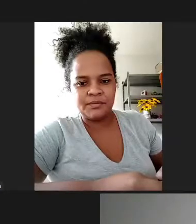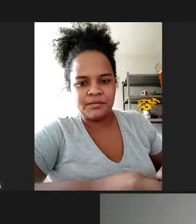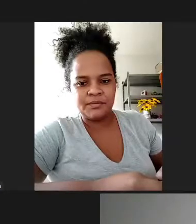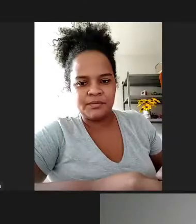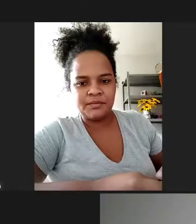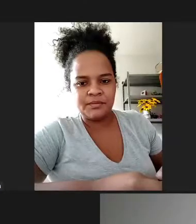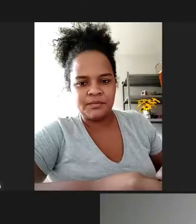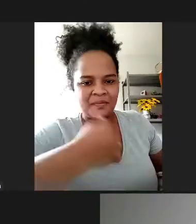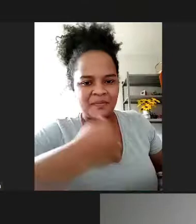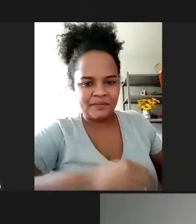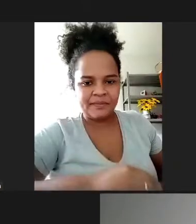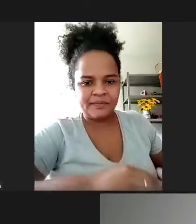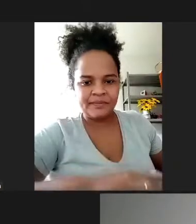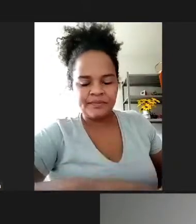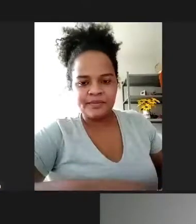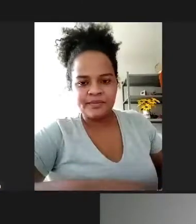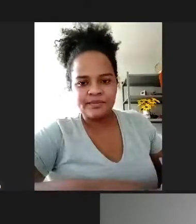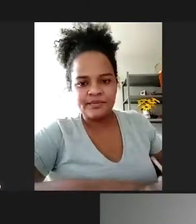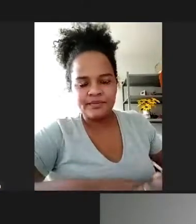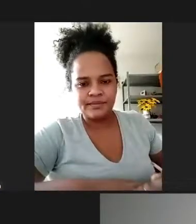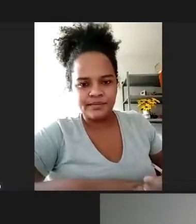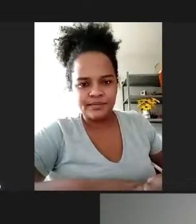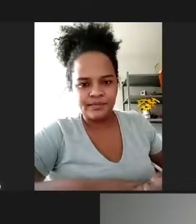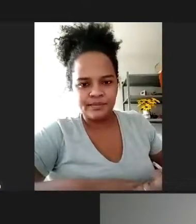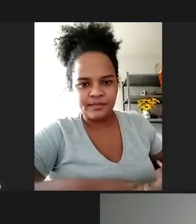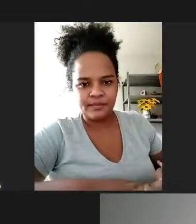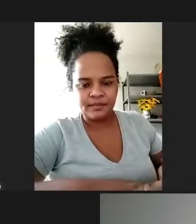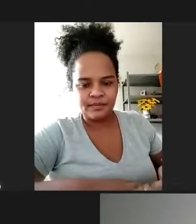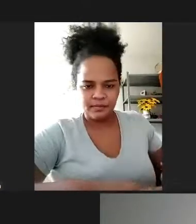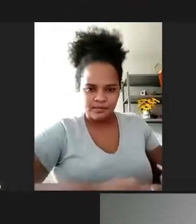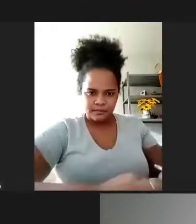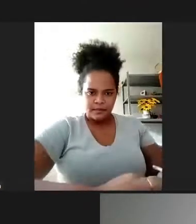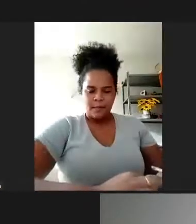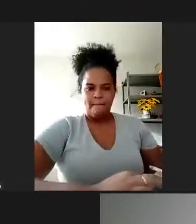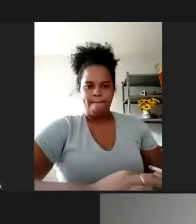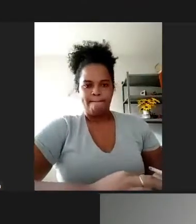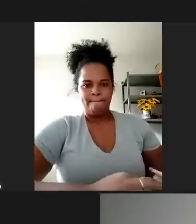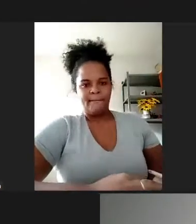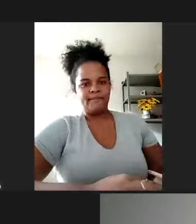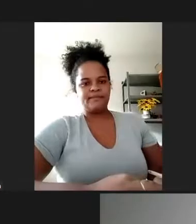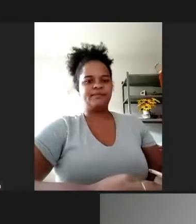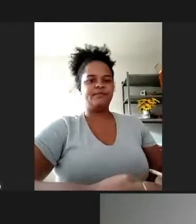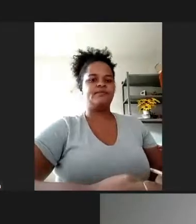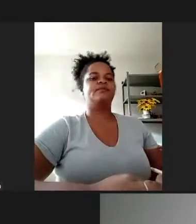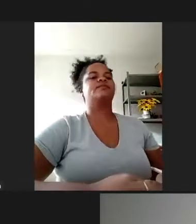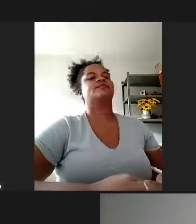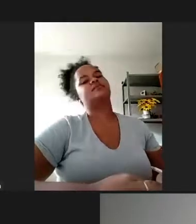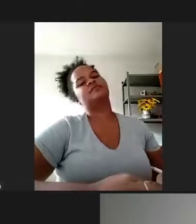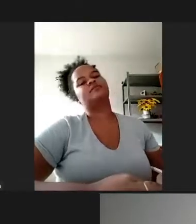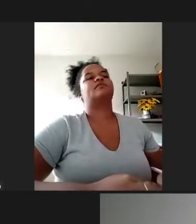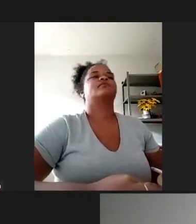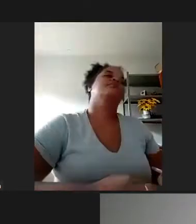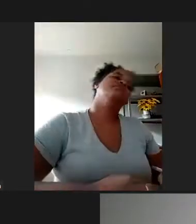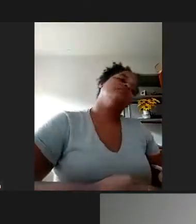neste final de semana, para nós terem uma noção, divulgou o último boletim no dia 31 de março. E o seguinte só foi ontem, dia 5